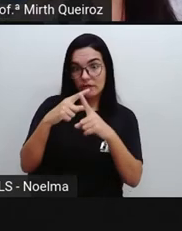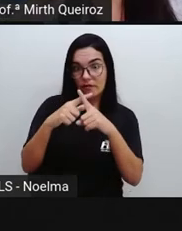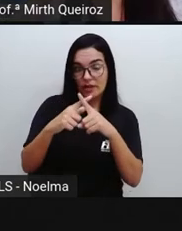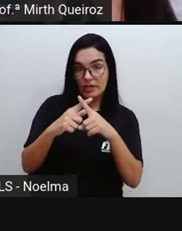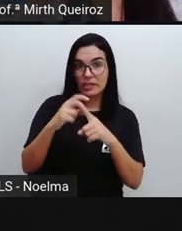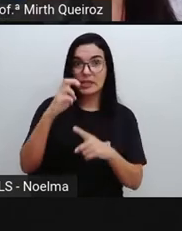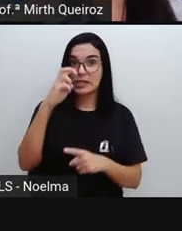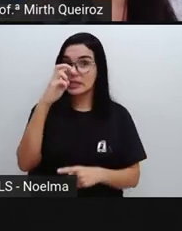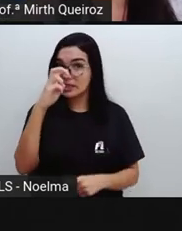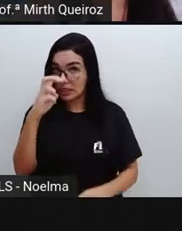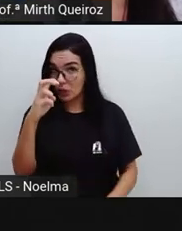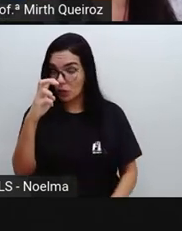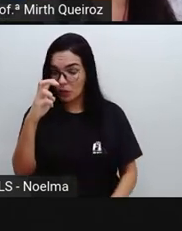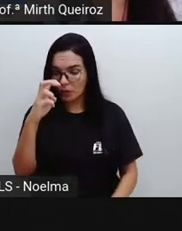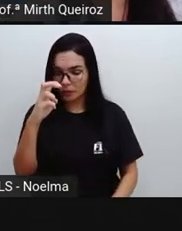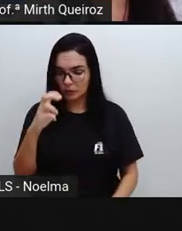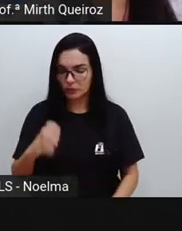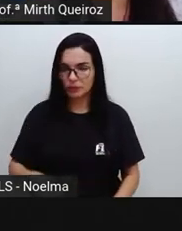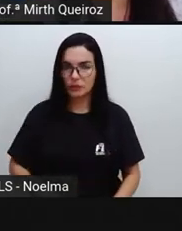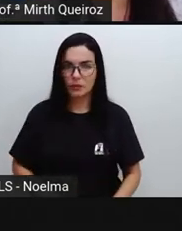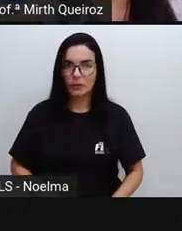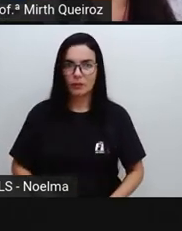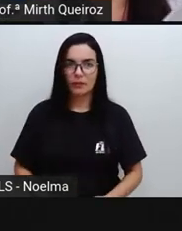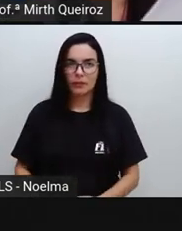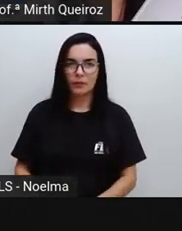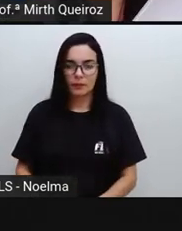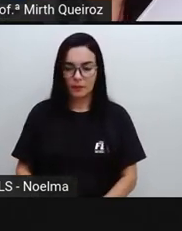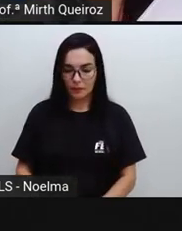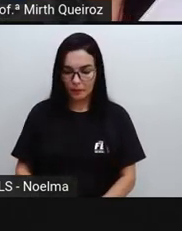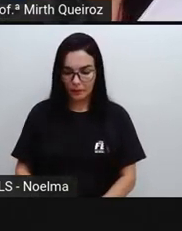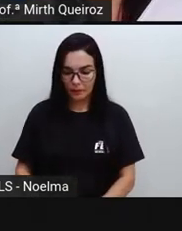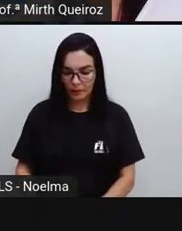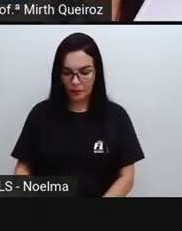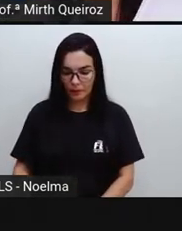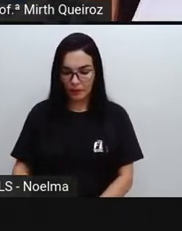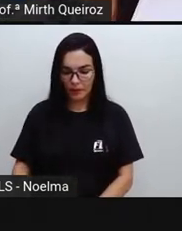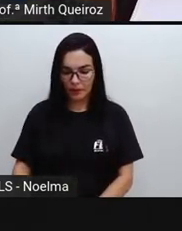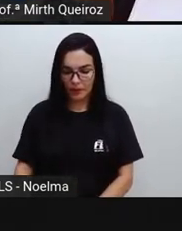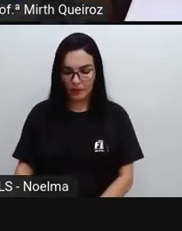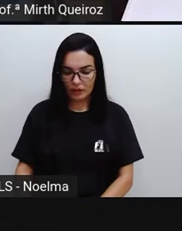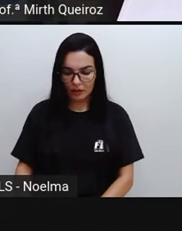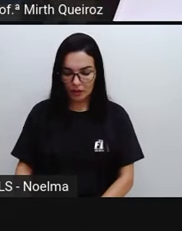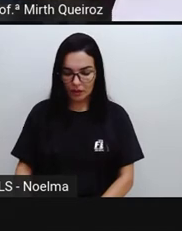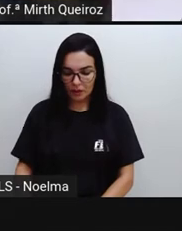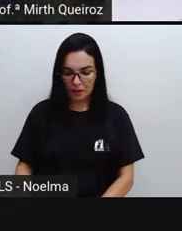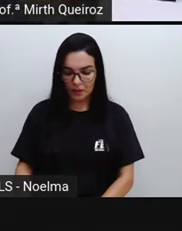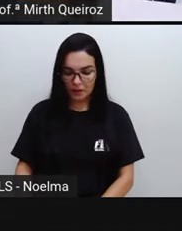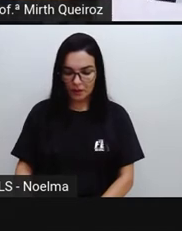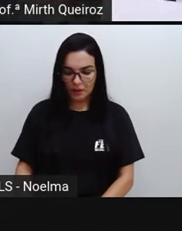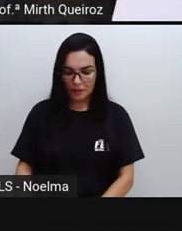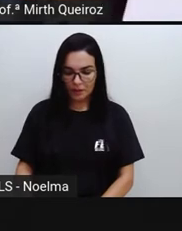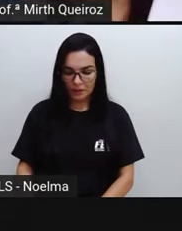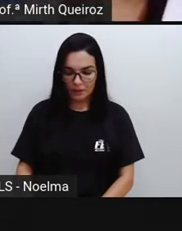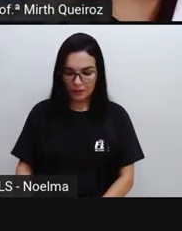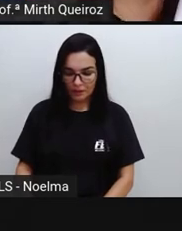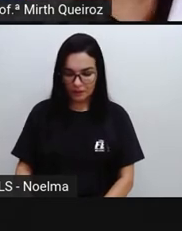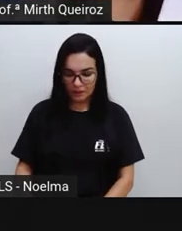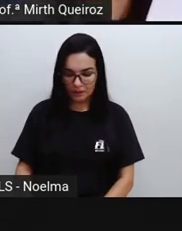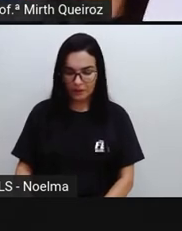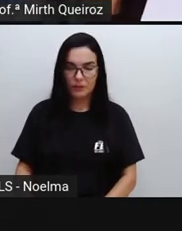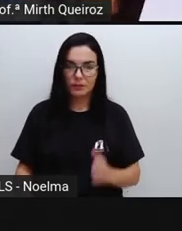a cada um caso, significa que teria aí cinco pessoas, né? Que, que...